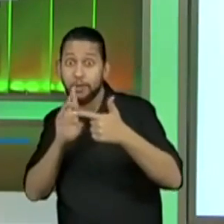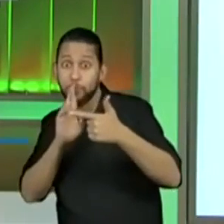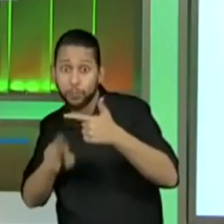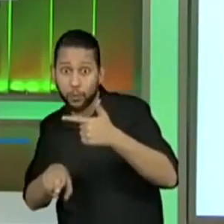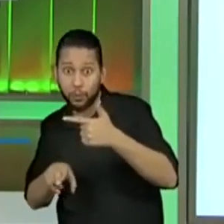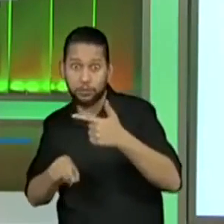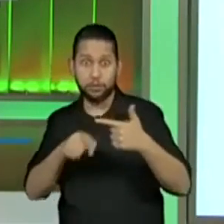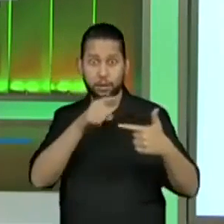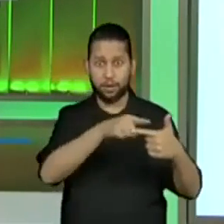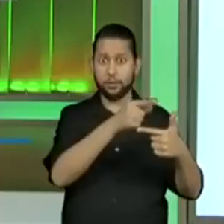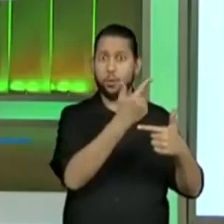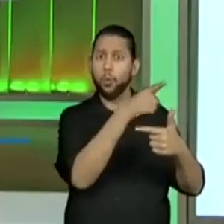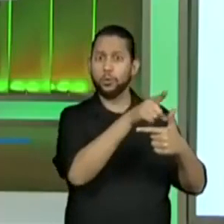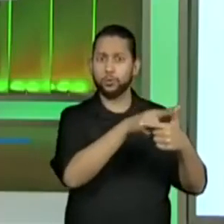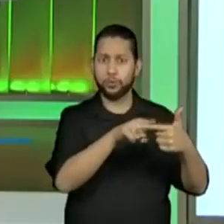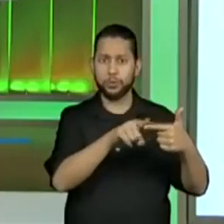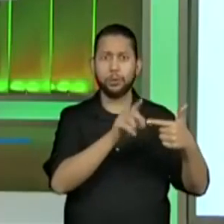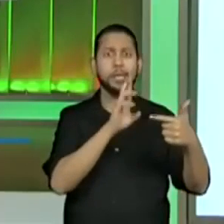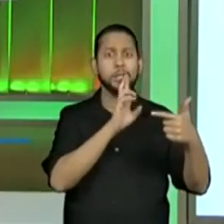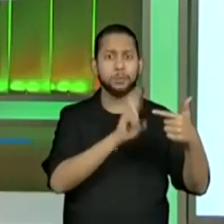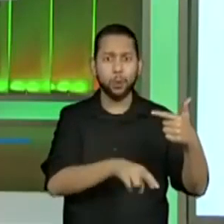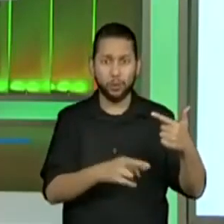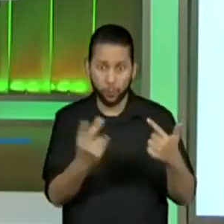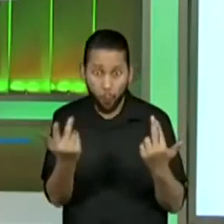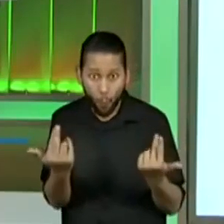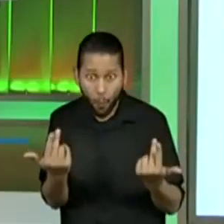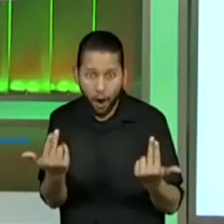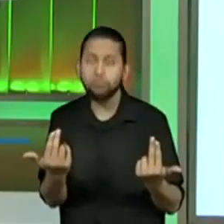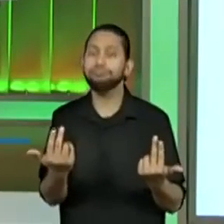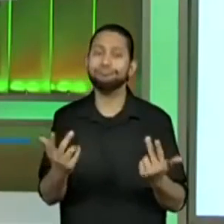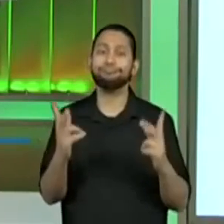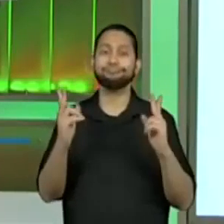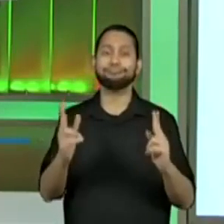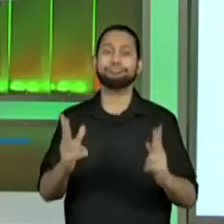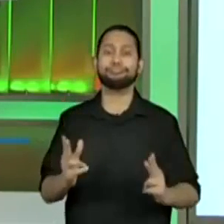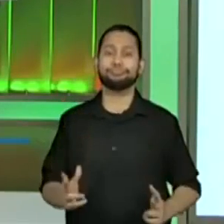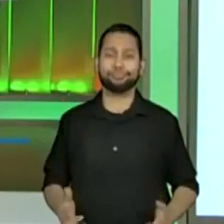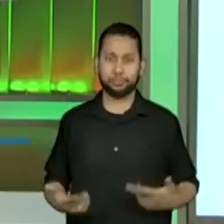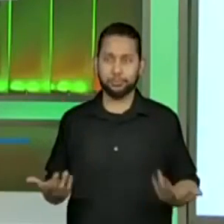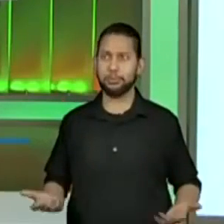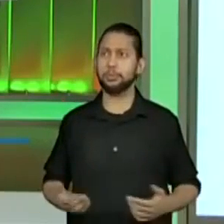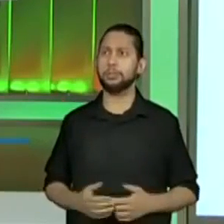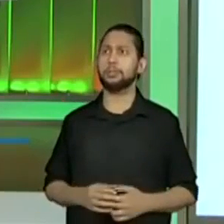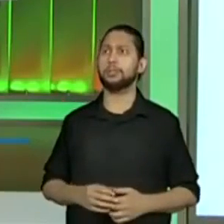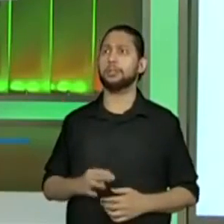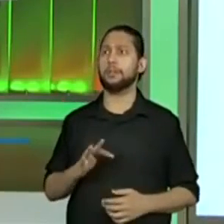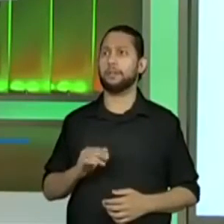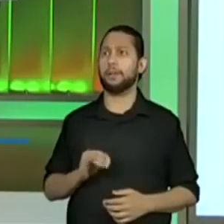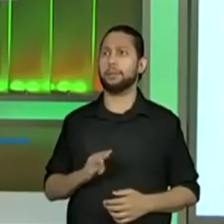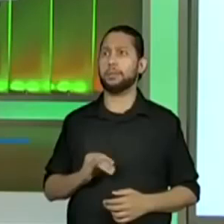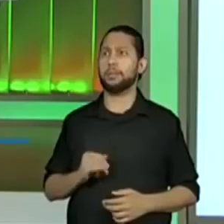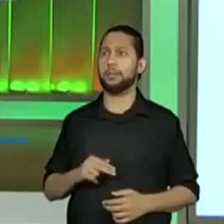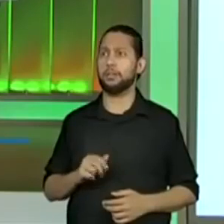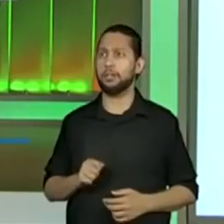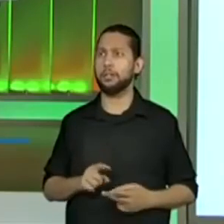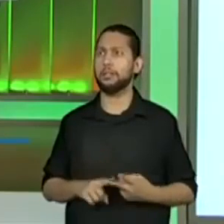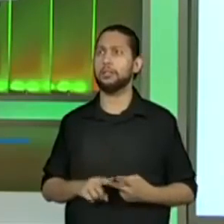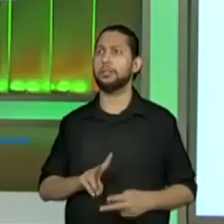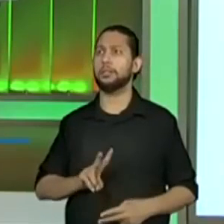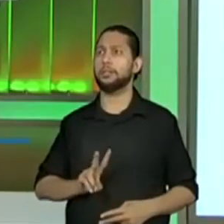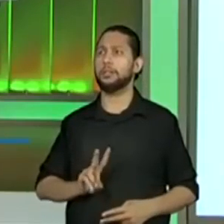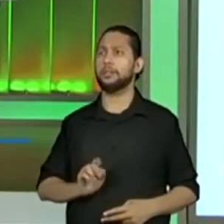divisões com resultados iguais para o Fabiana, para o Vânia e vários outros professores.